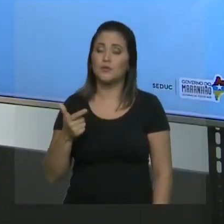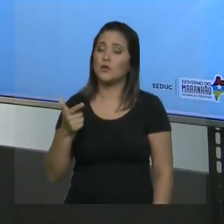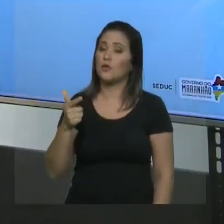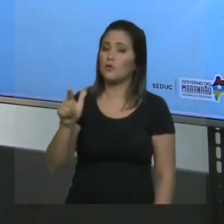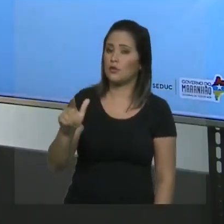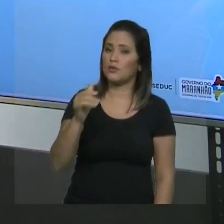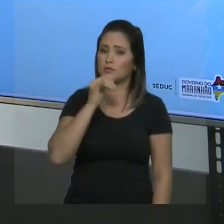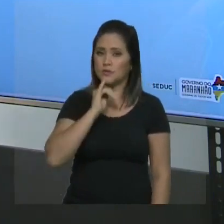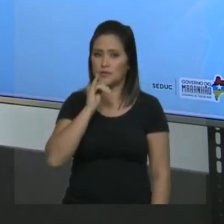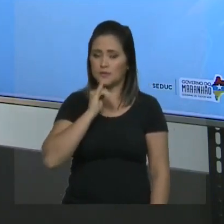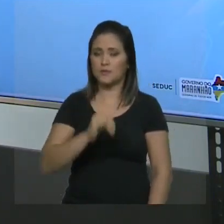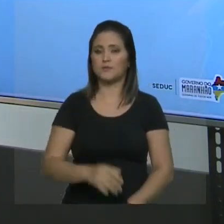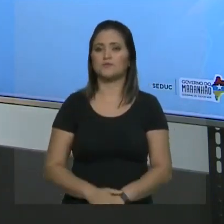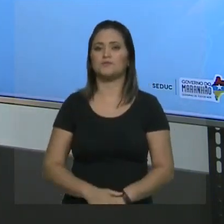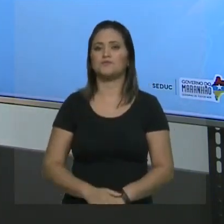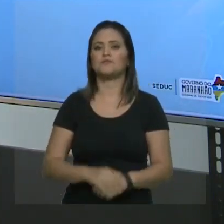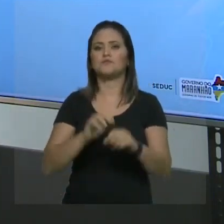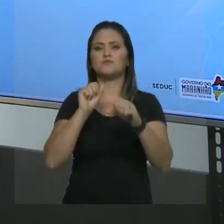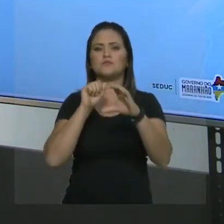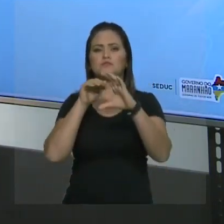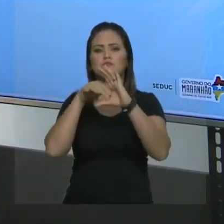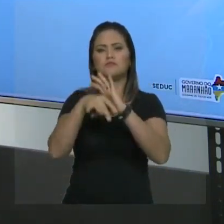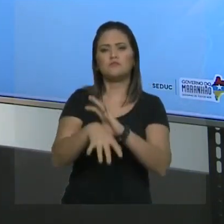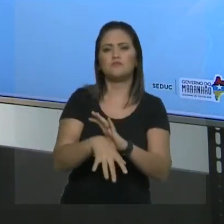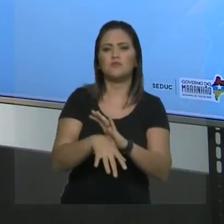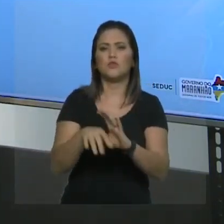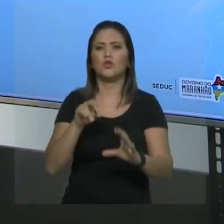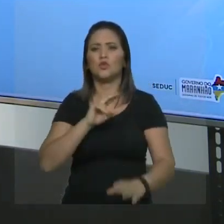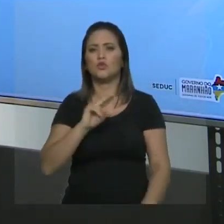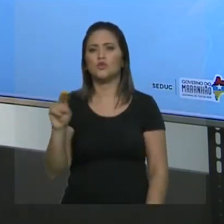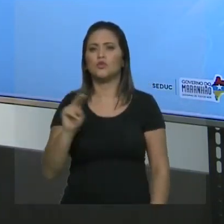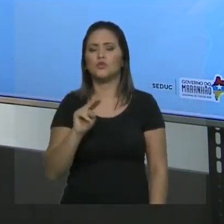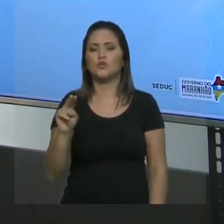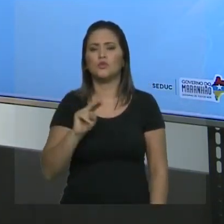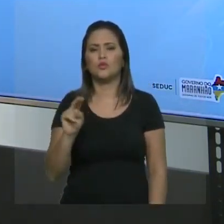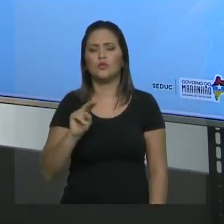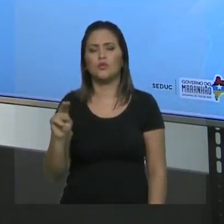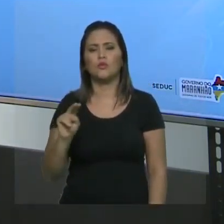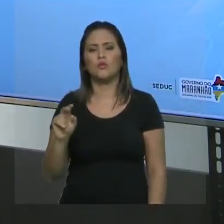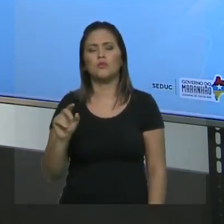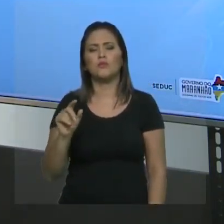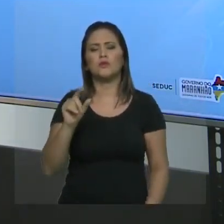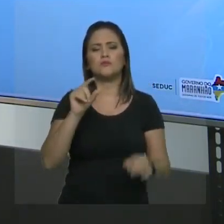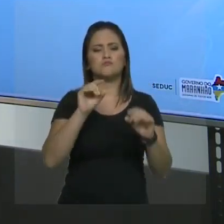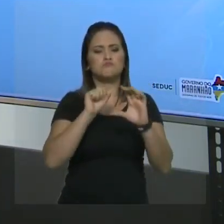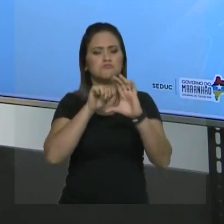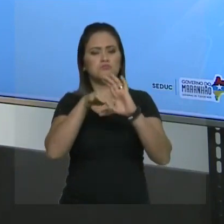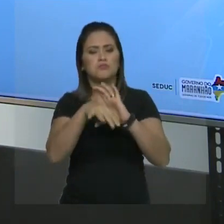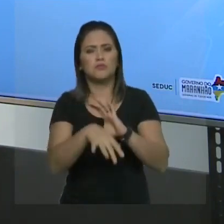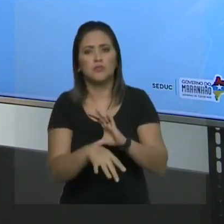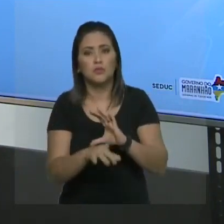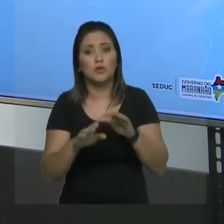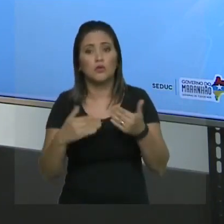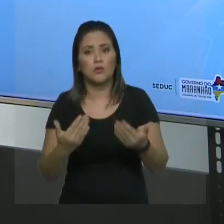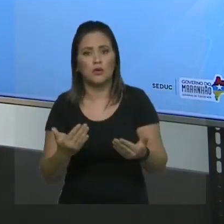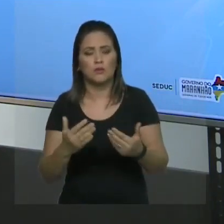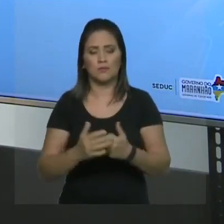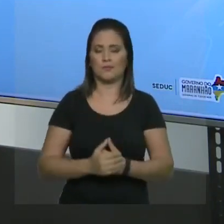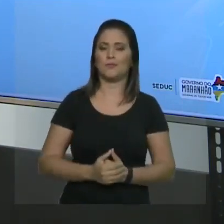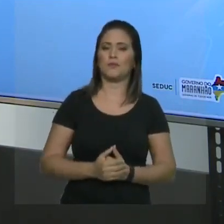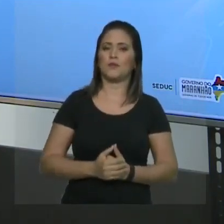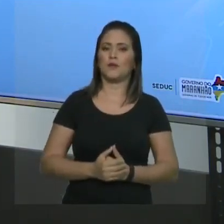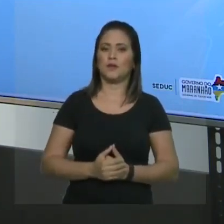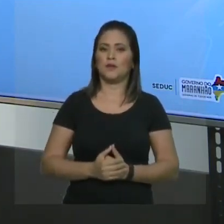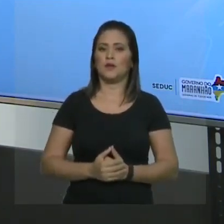Olha essa cadeia ramificada. O nome oficial do composto abaixo é... Vamos lá? Cadeia ramificada? Sim. Primeira